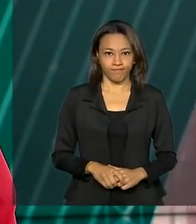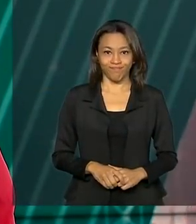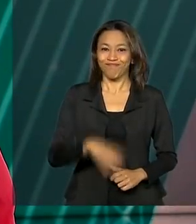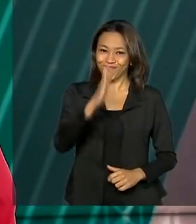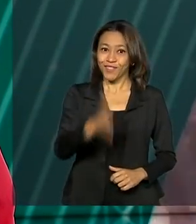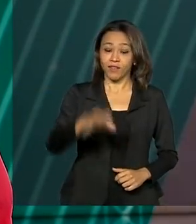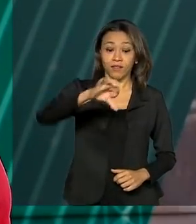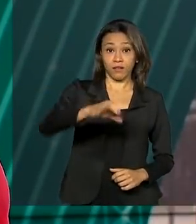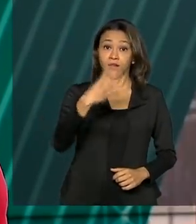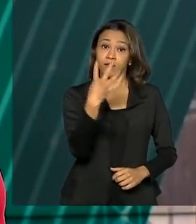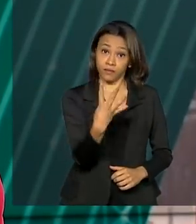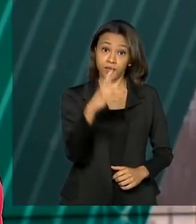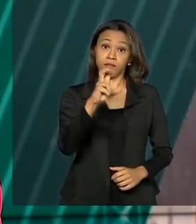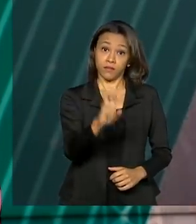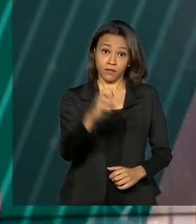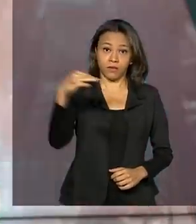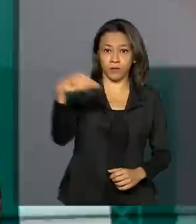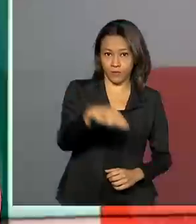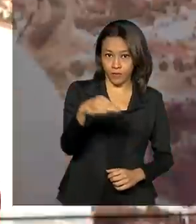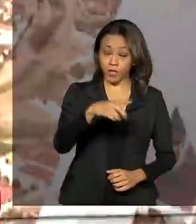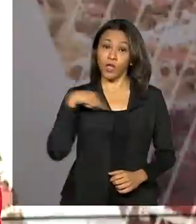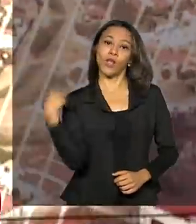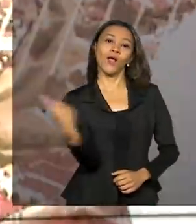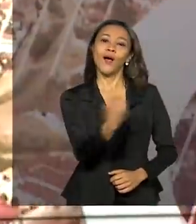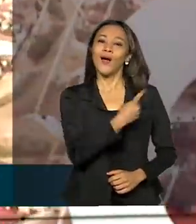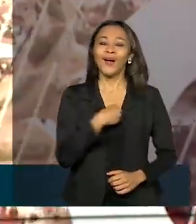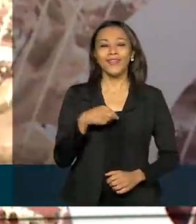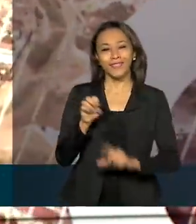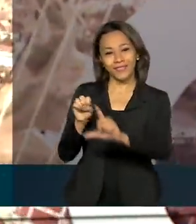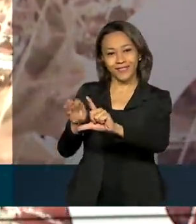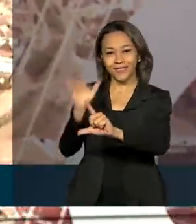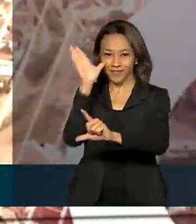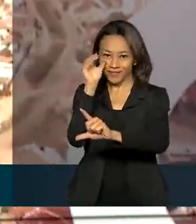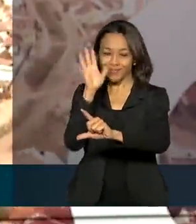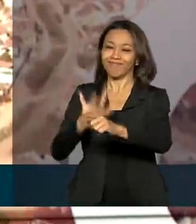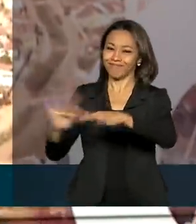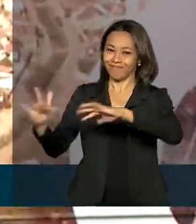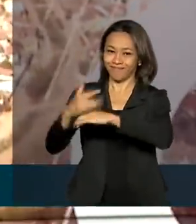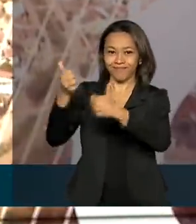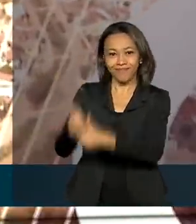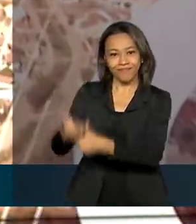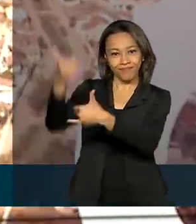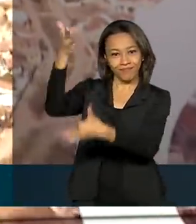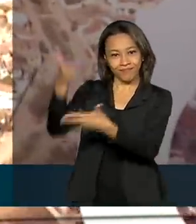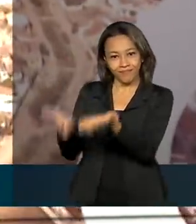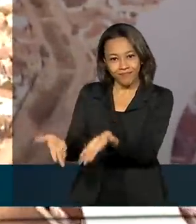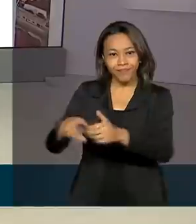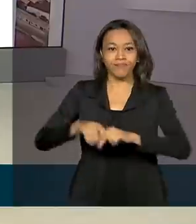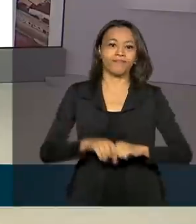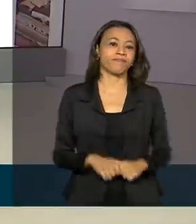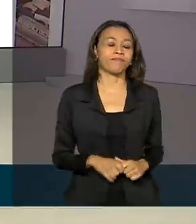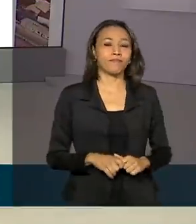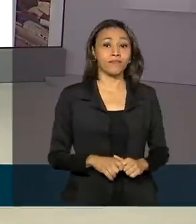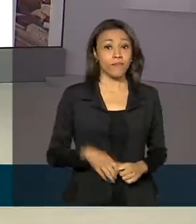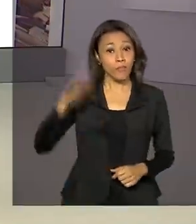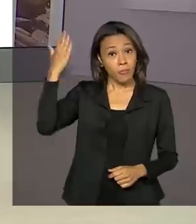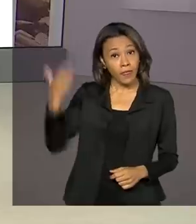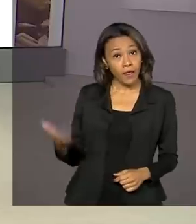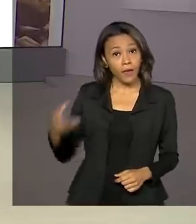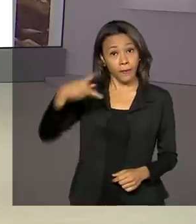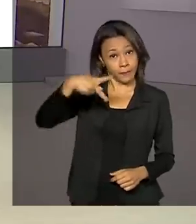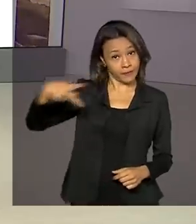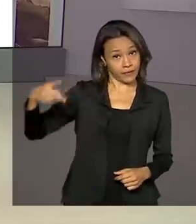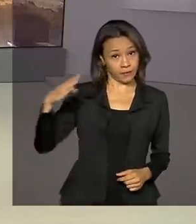São 9 horas e 45 minutos, nós estamos ao vivo também pelas redes sociais. O presidente